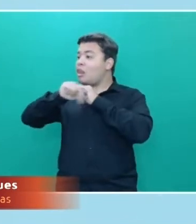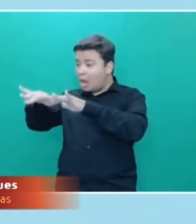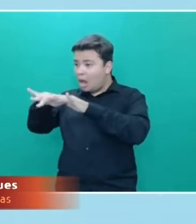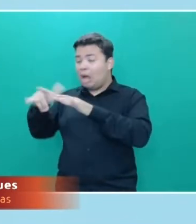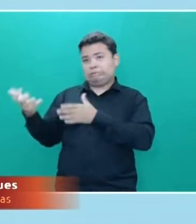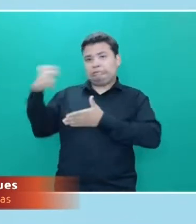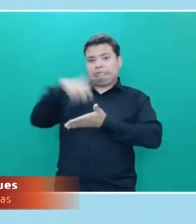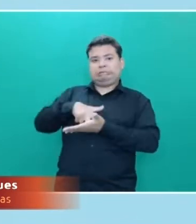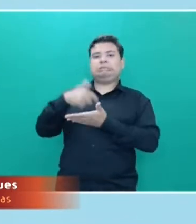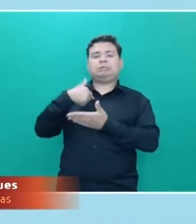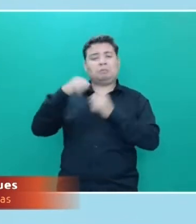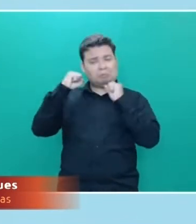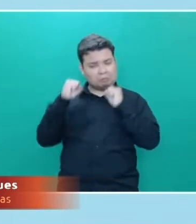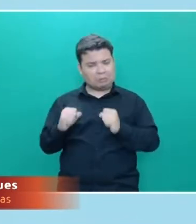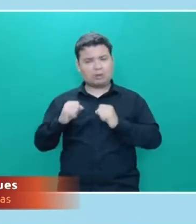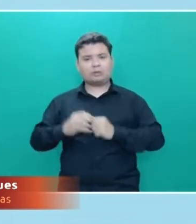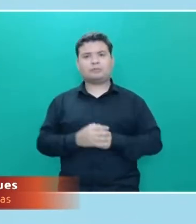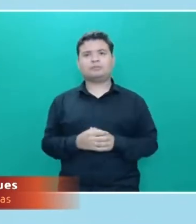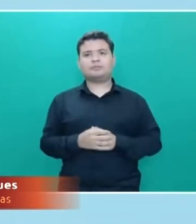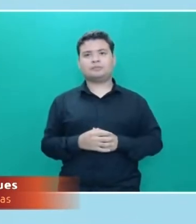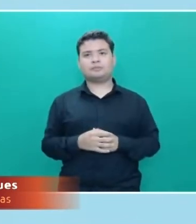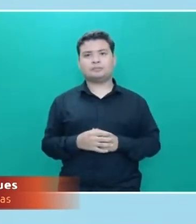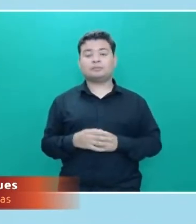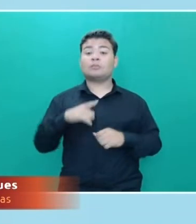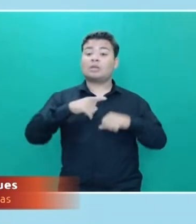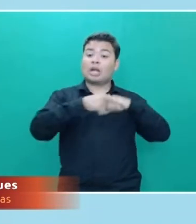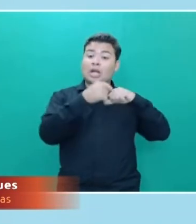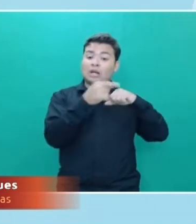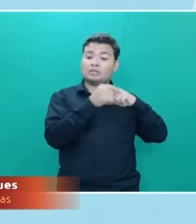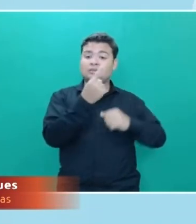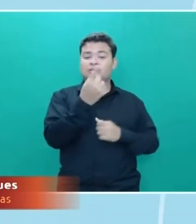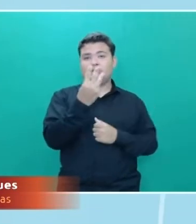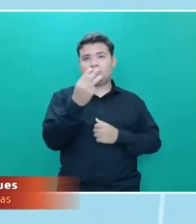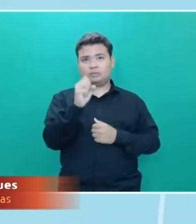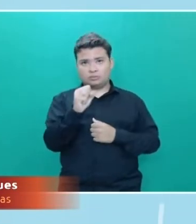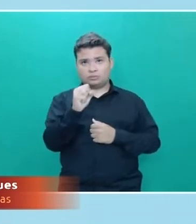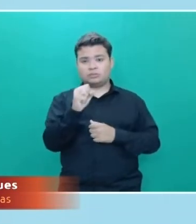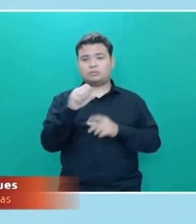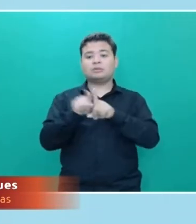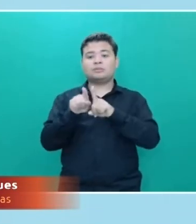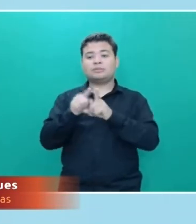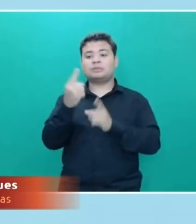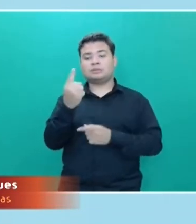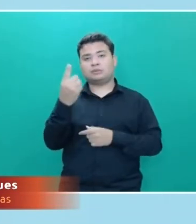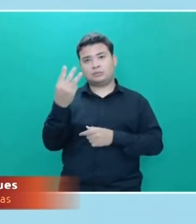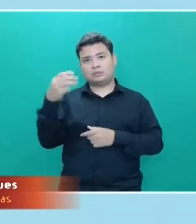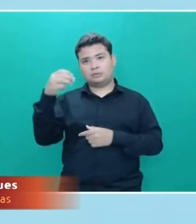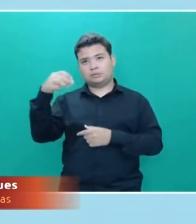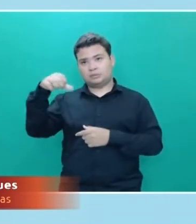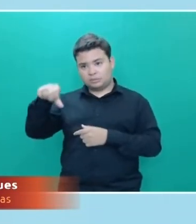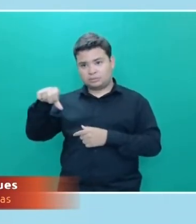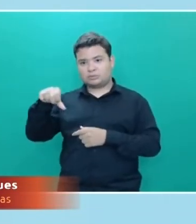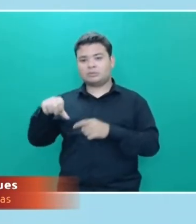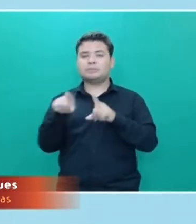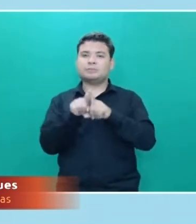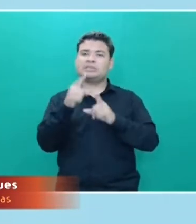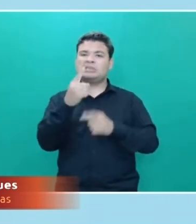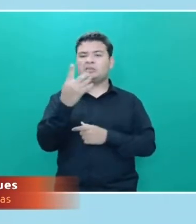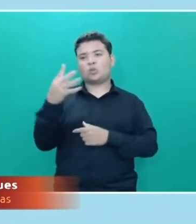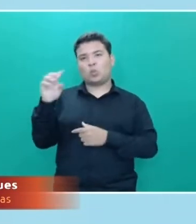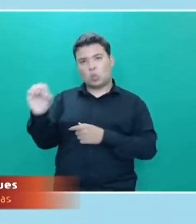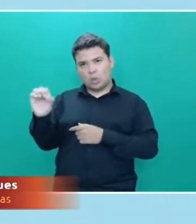um gancho para os artigos 138, 139 e 140 ali,